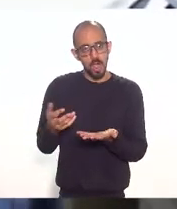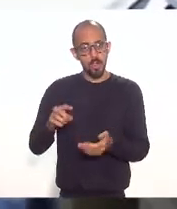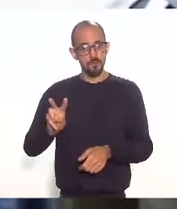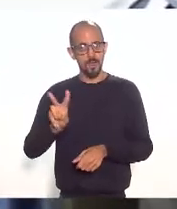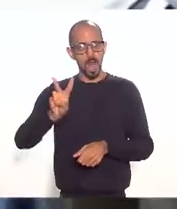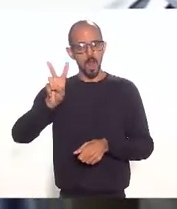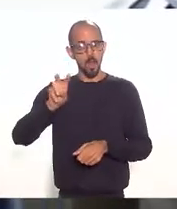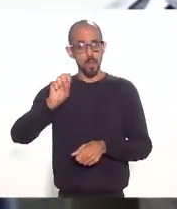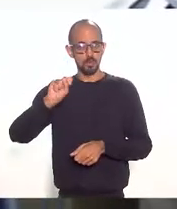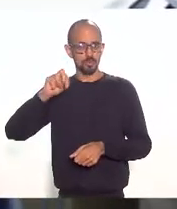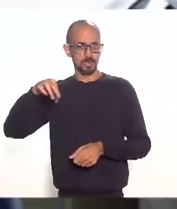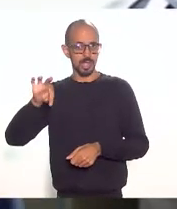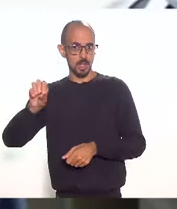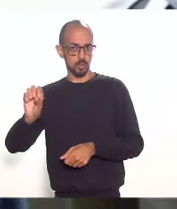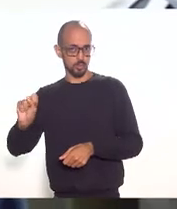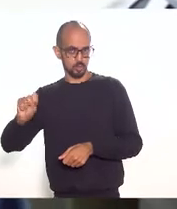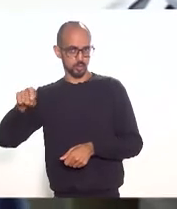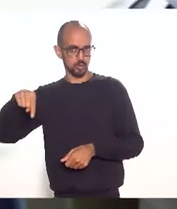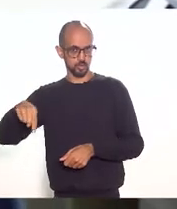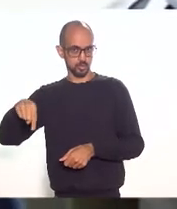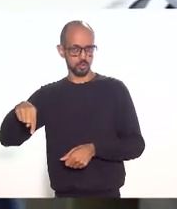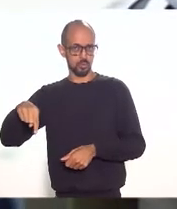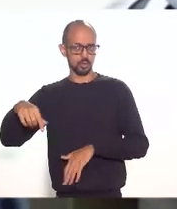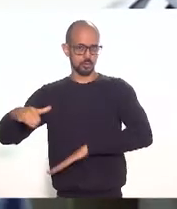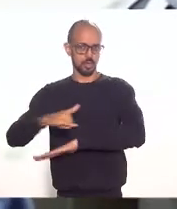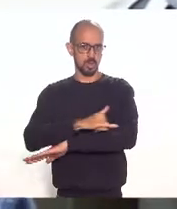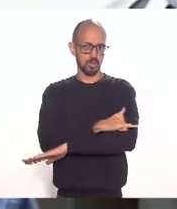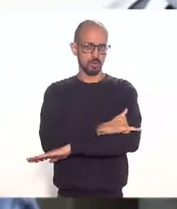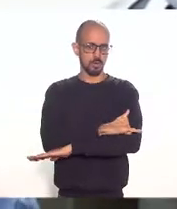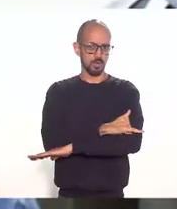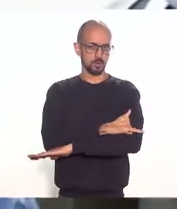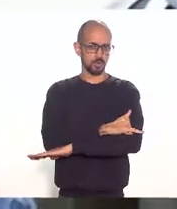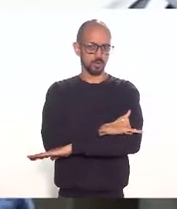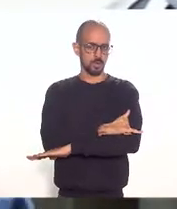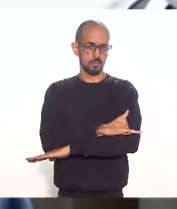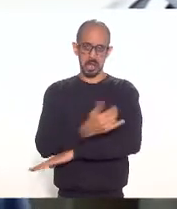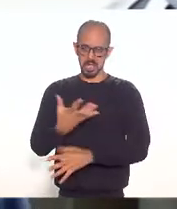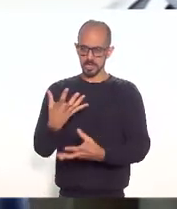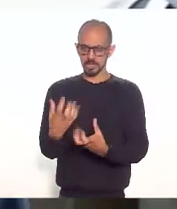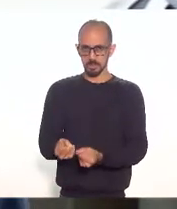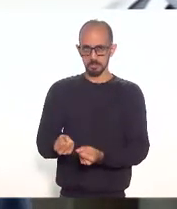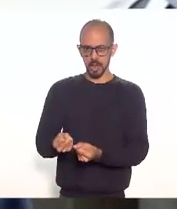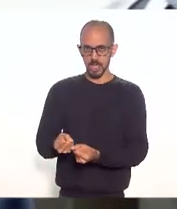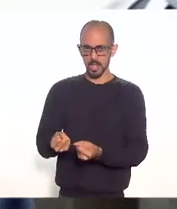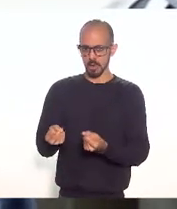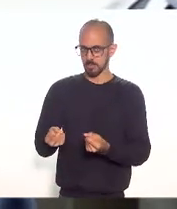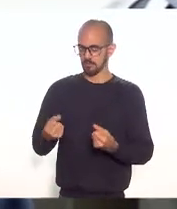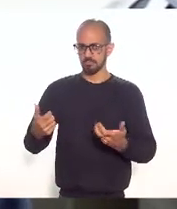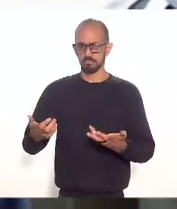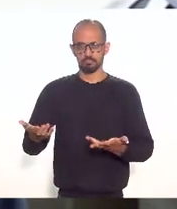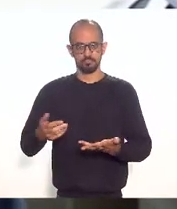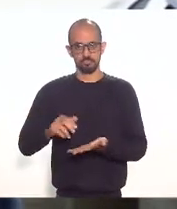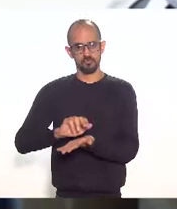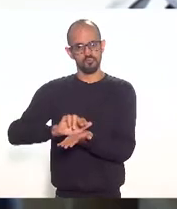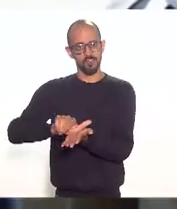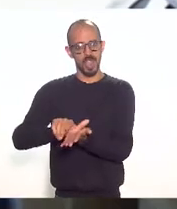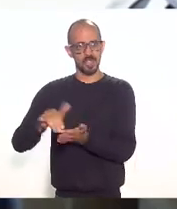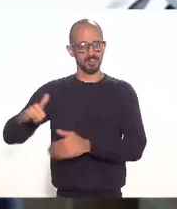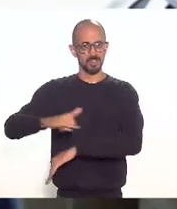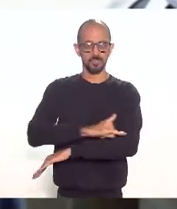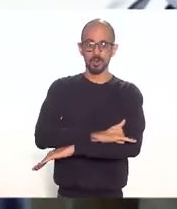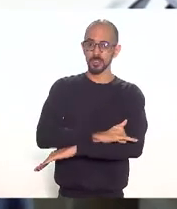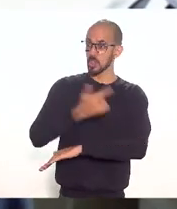Santos Dumont para receber uma boa outorga em detrimento dos nossos outros